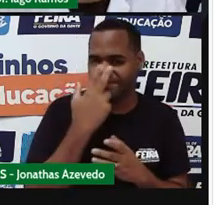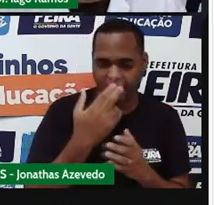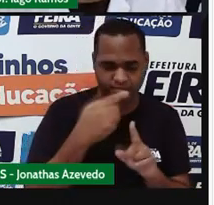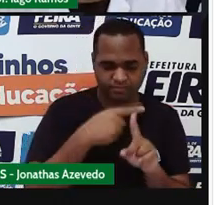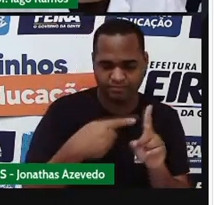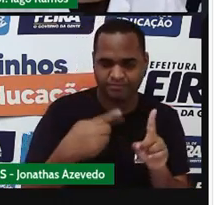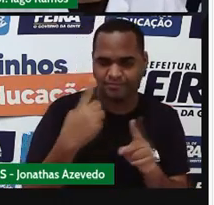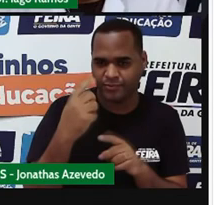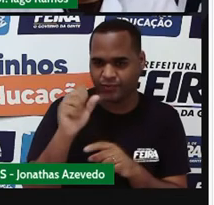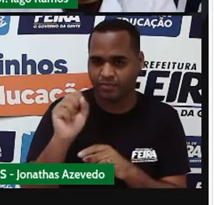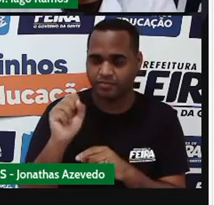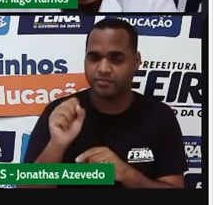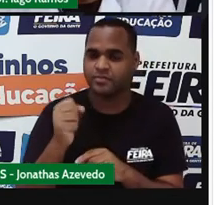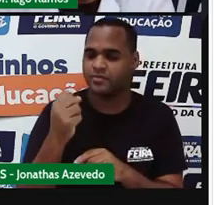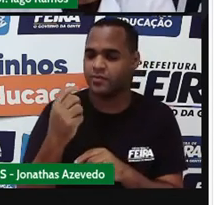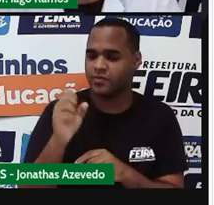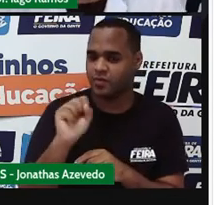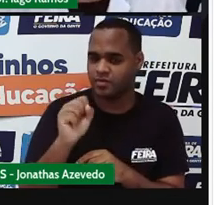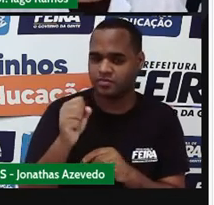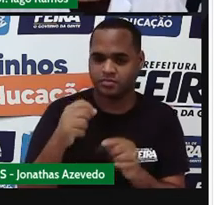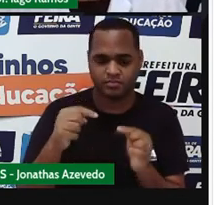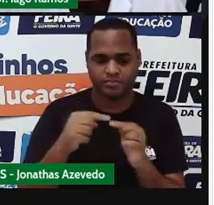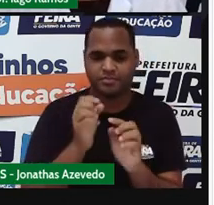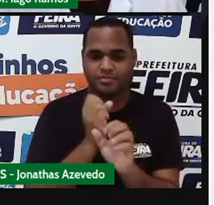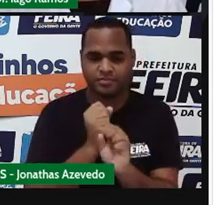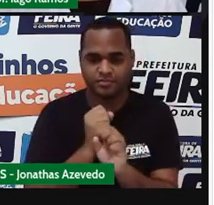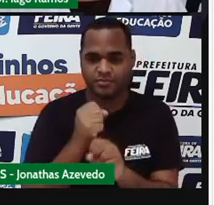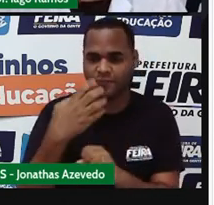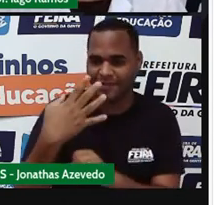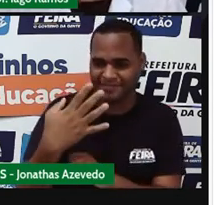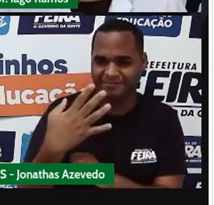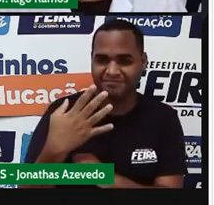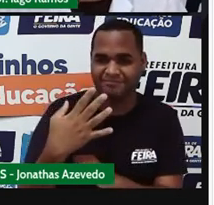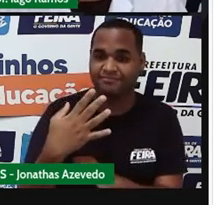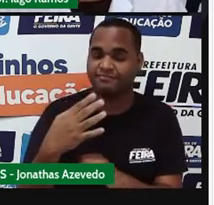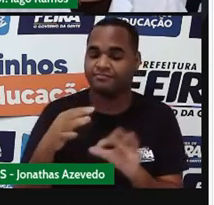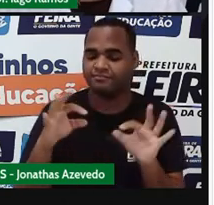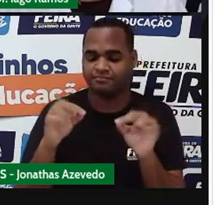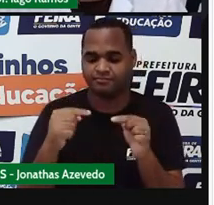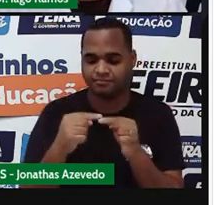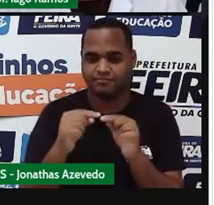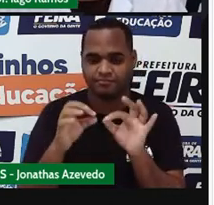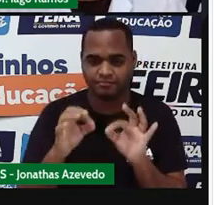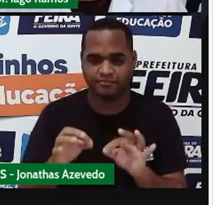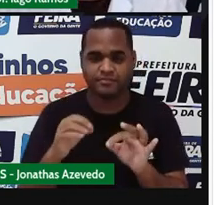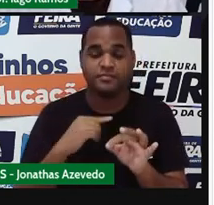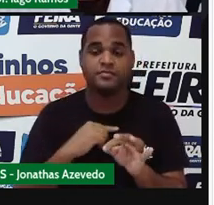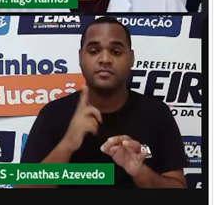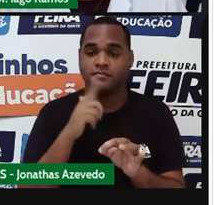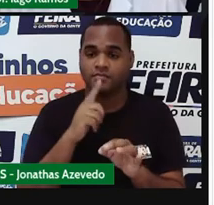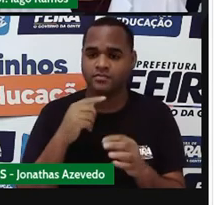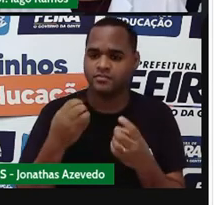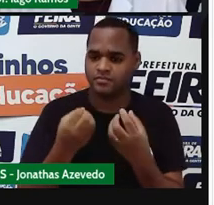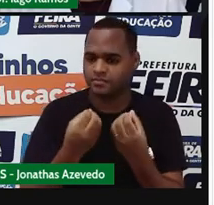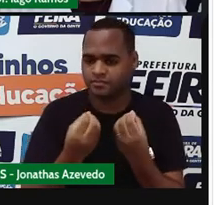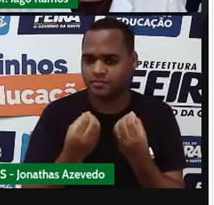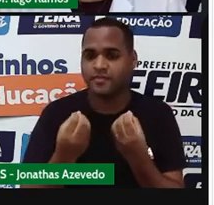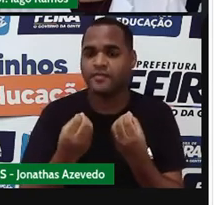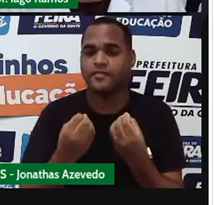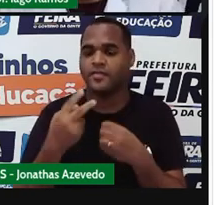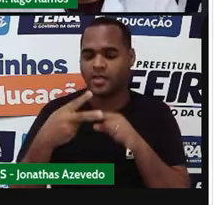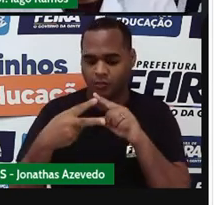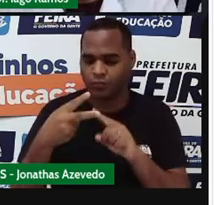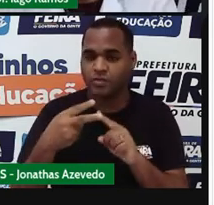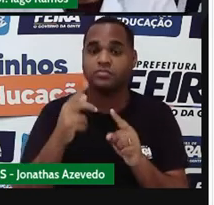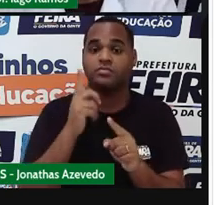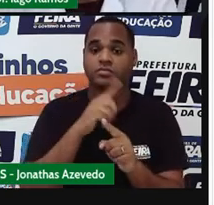metade de 8 metade de 8 é igual a 4 erro corrigido veja que as duas formas de resolver